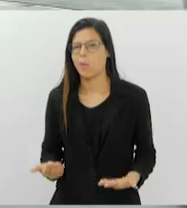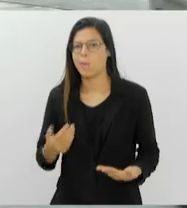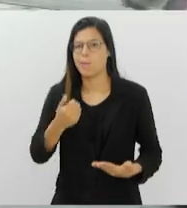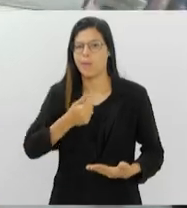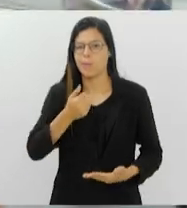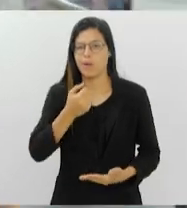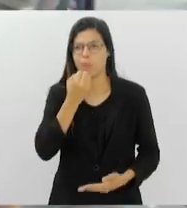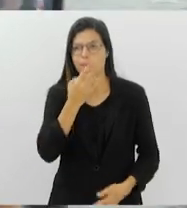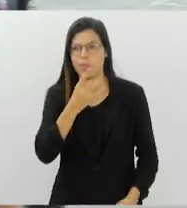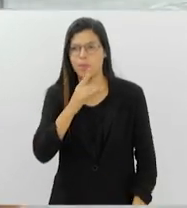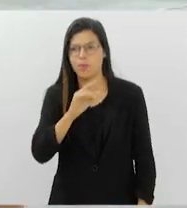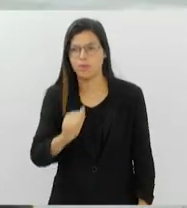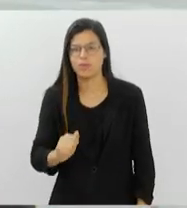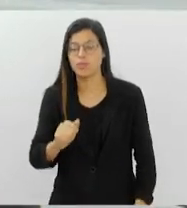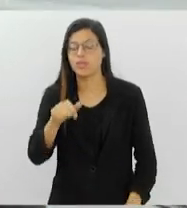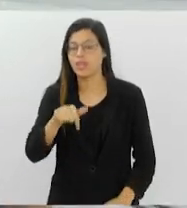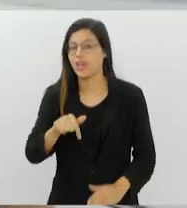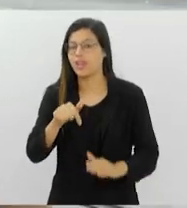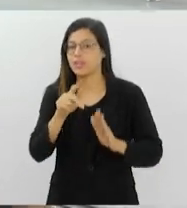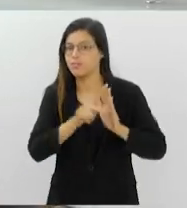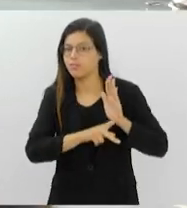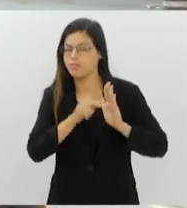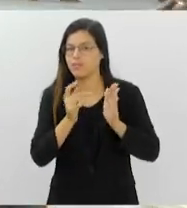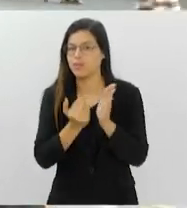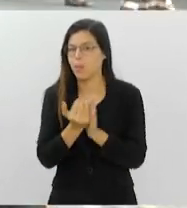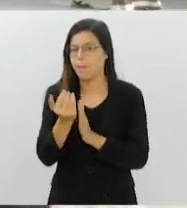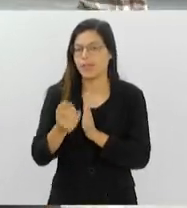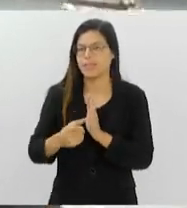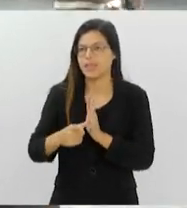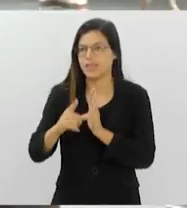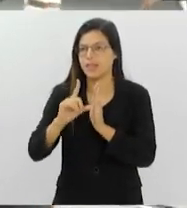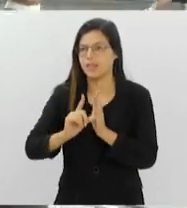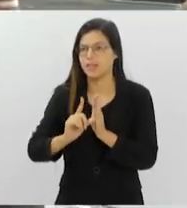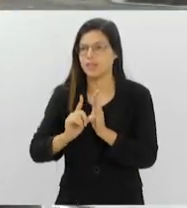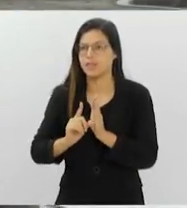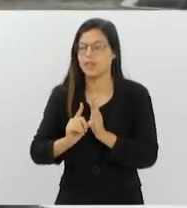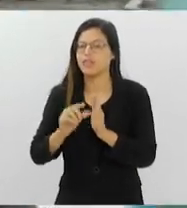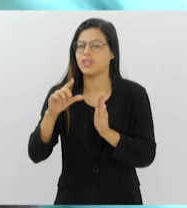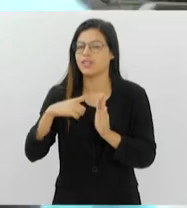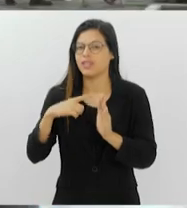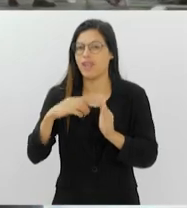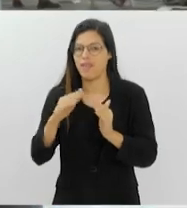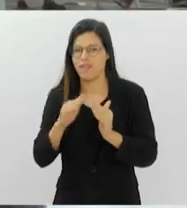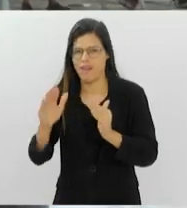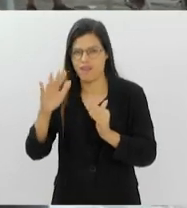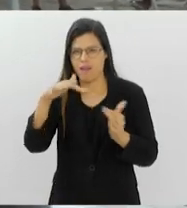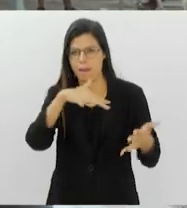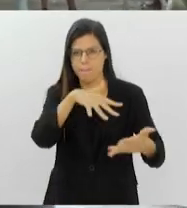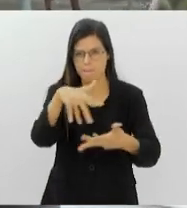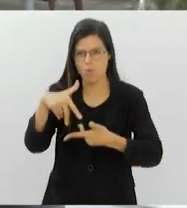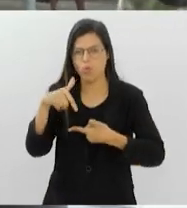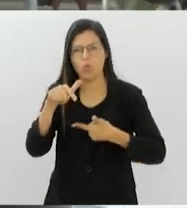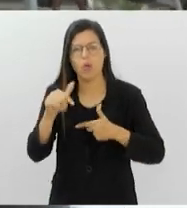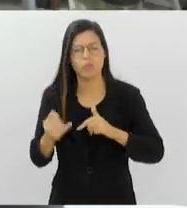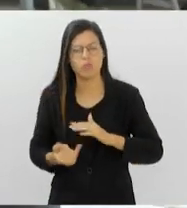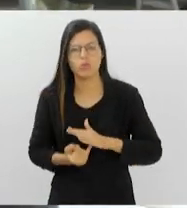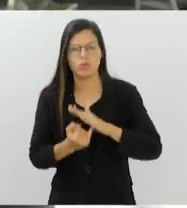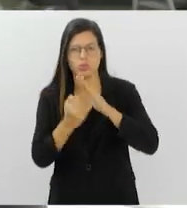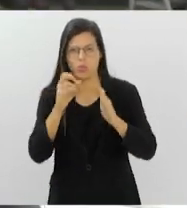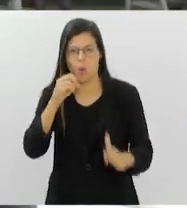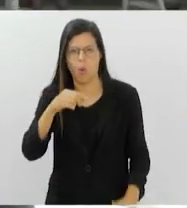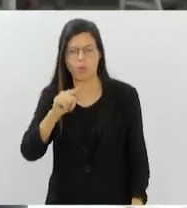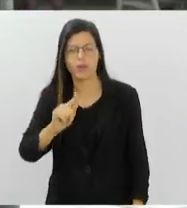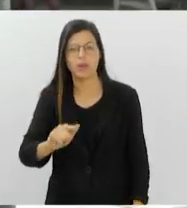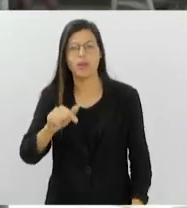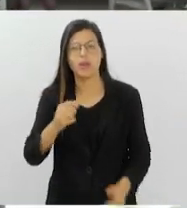o Favela Hope, ele começa... Na realidade, ele começa um pouquinho antes, né, com o surgimento da Favela Mundo, que é a ONG que desenvolve o projeto. Em 2010, a gente